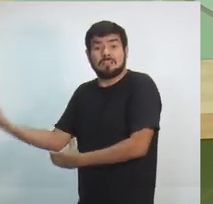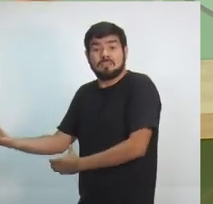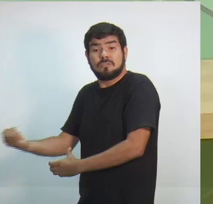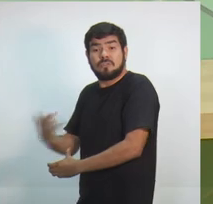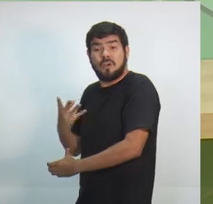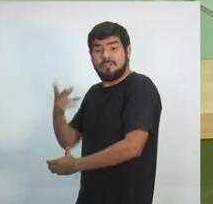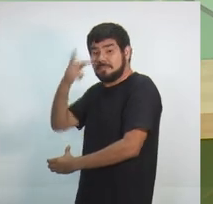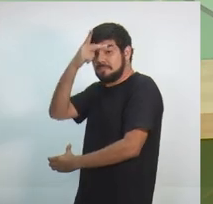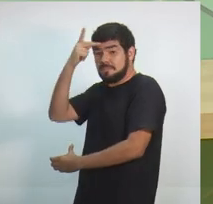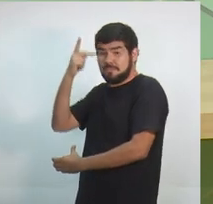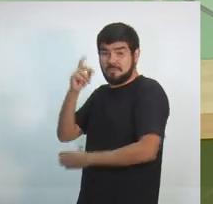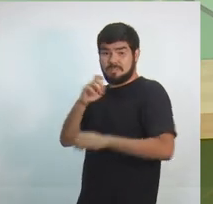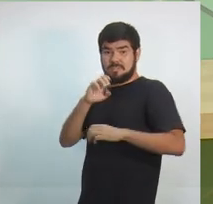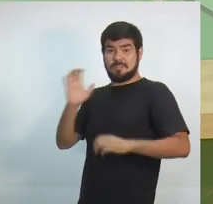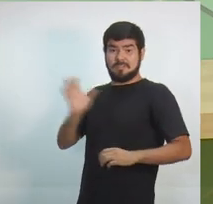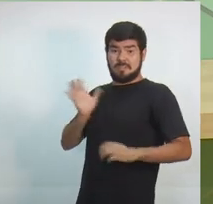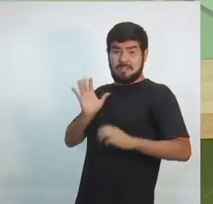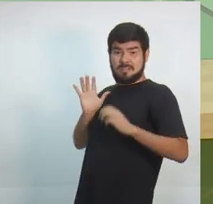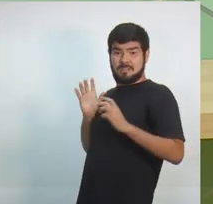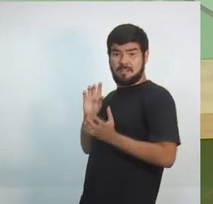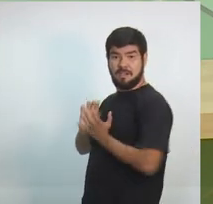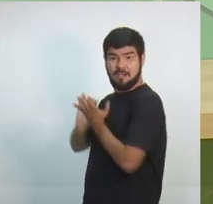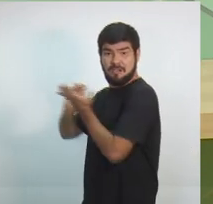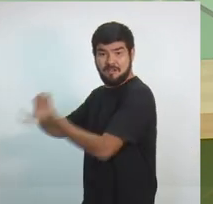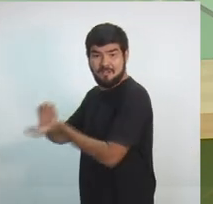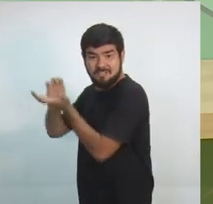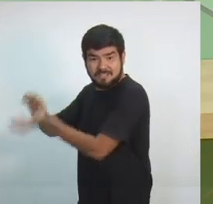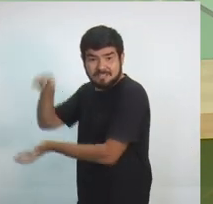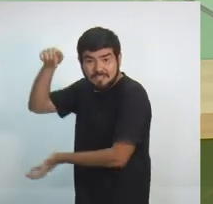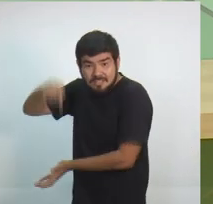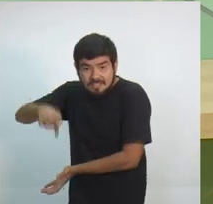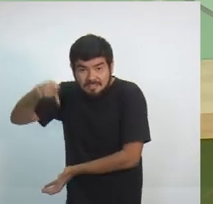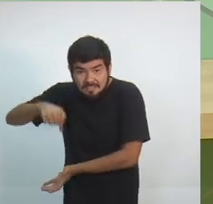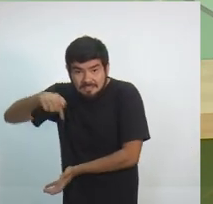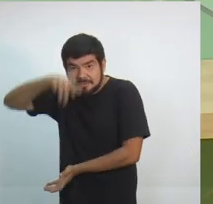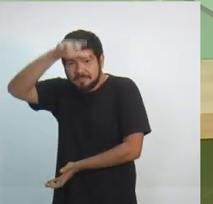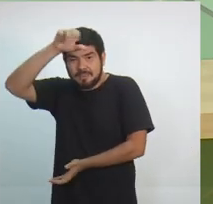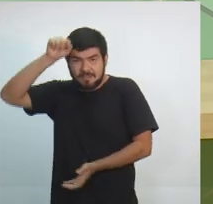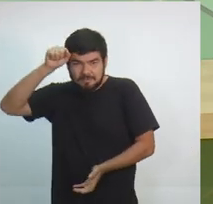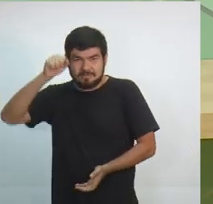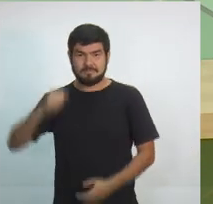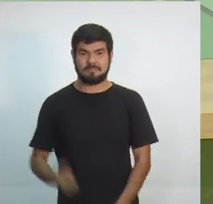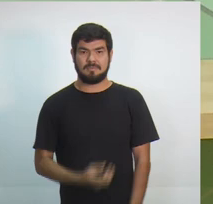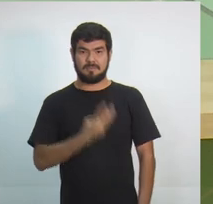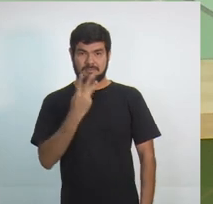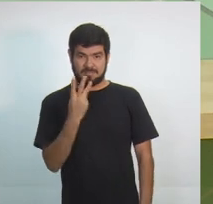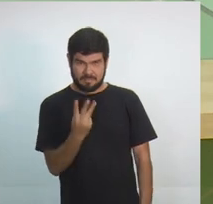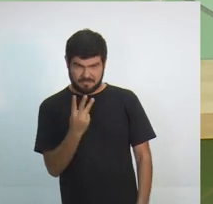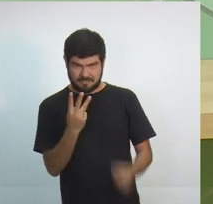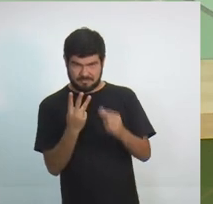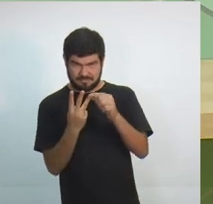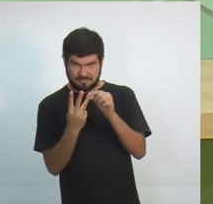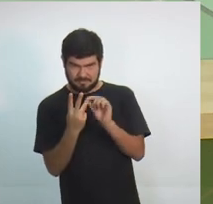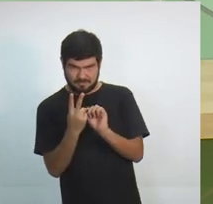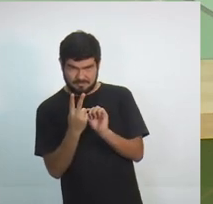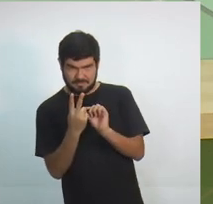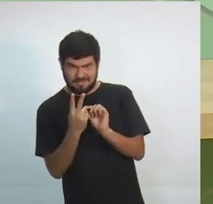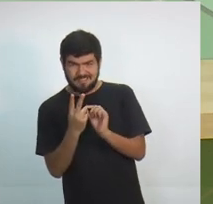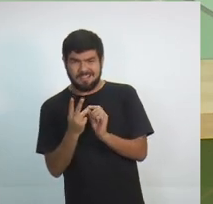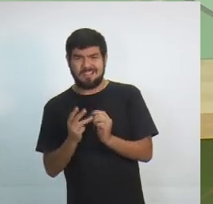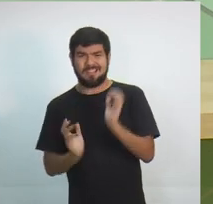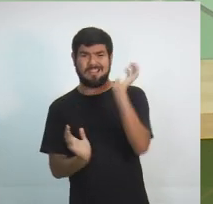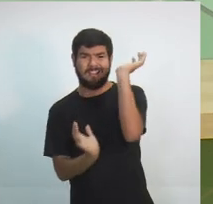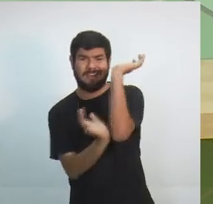virem investir aqui no nosso polo industrial. Três pilares do desenvolvimento. Desburocratizar.